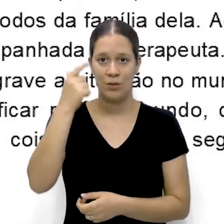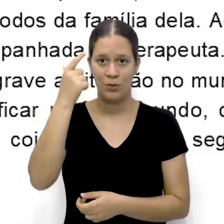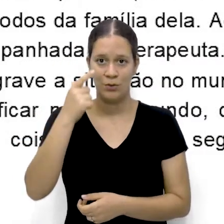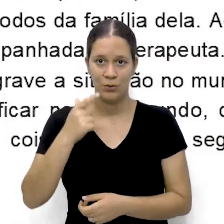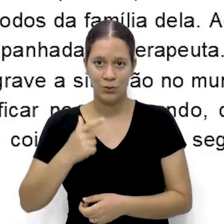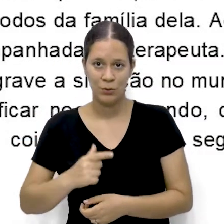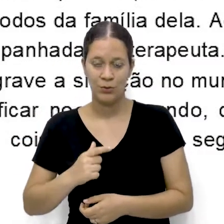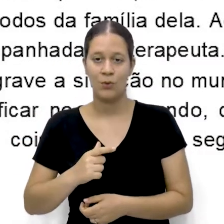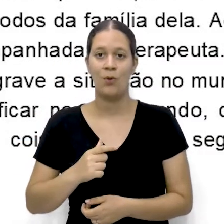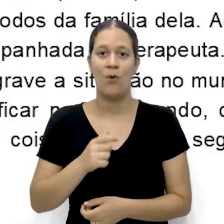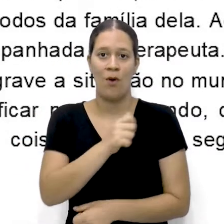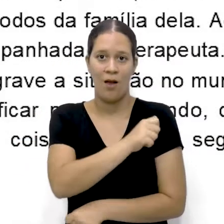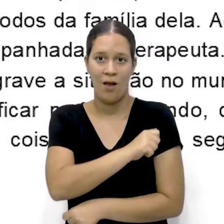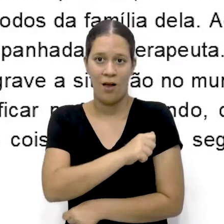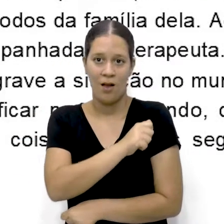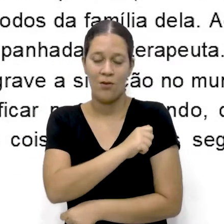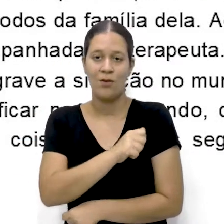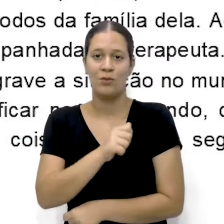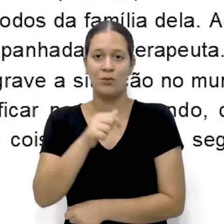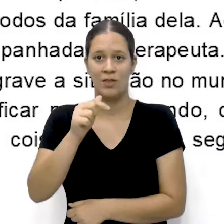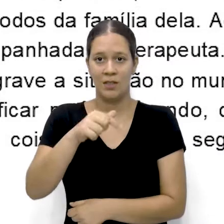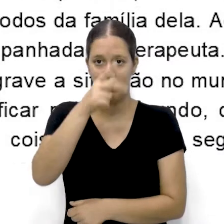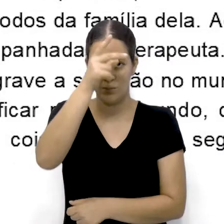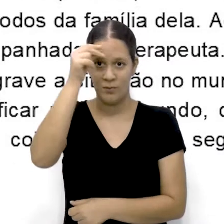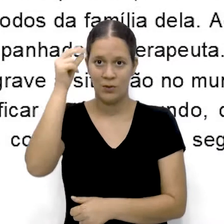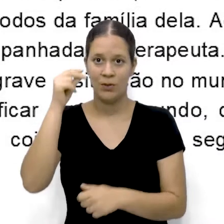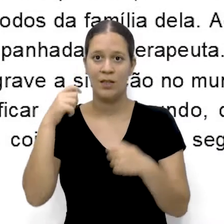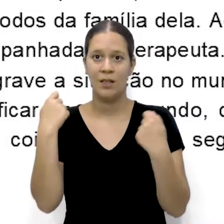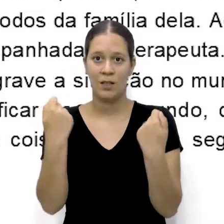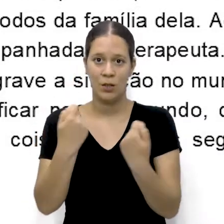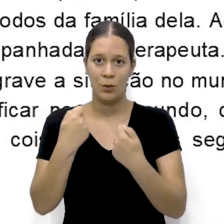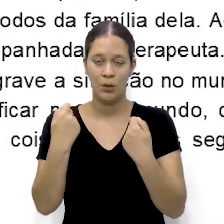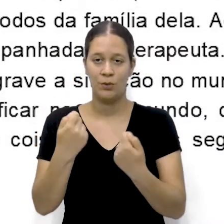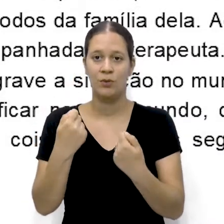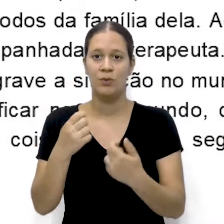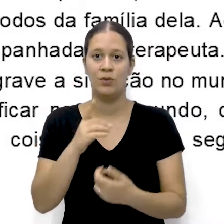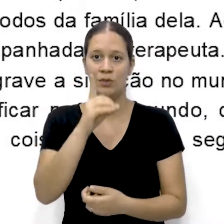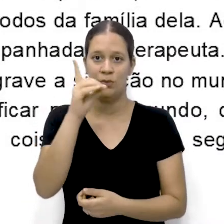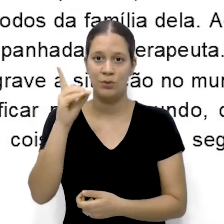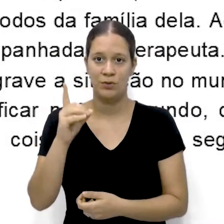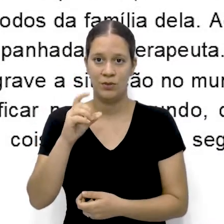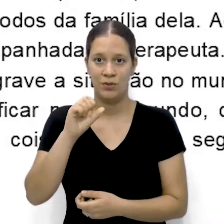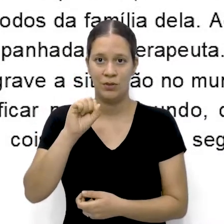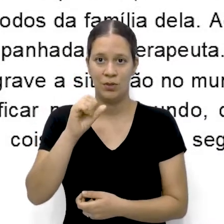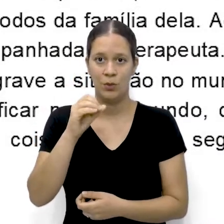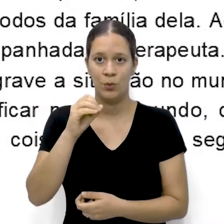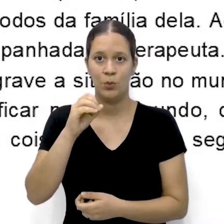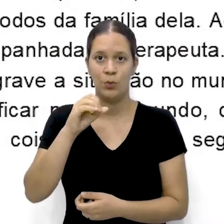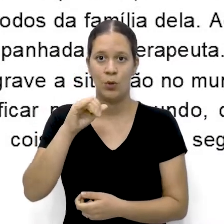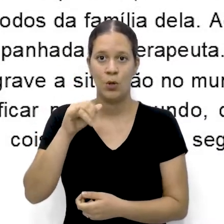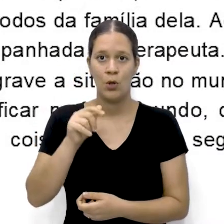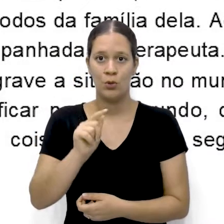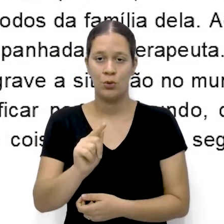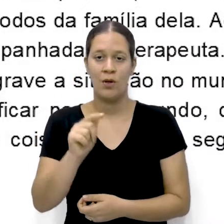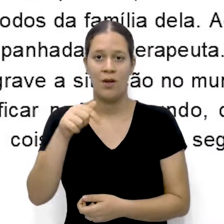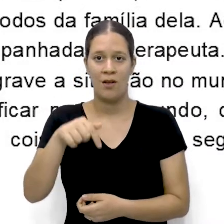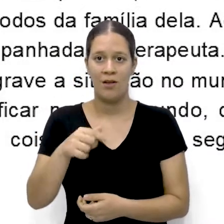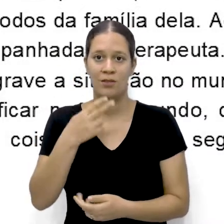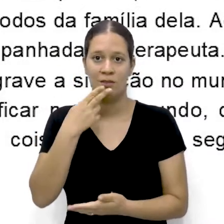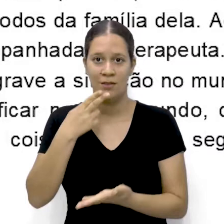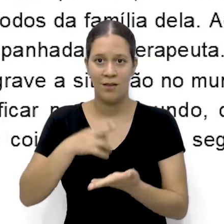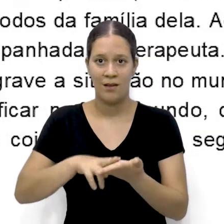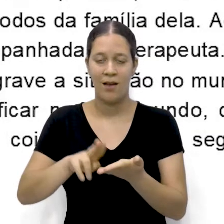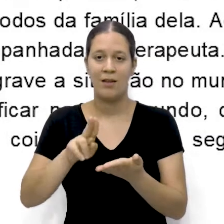Silva A aula na rede municipal de ensino de Caruaru No dia 8 de junho deste ano Escrevi uma carta de